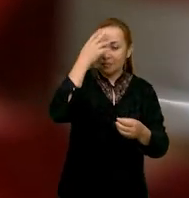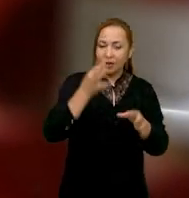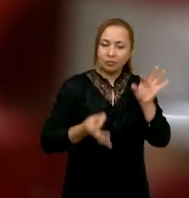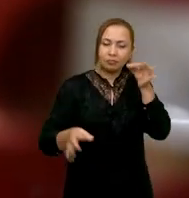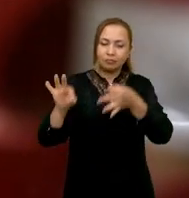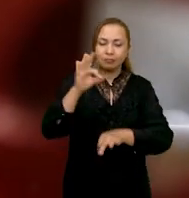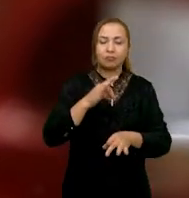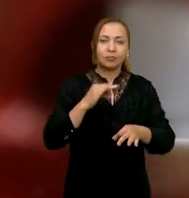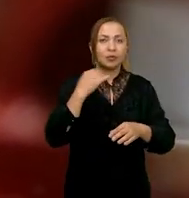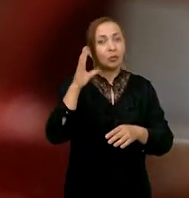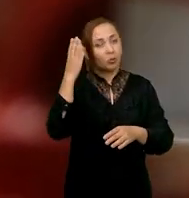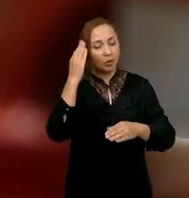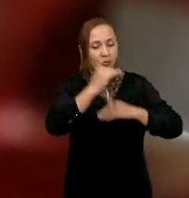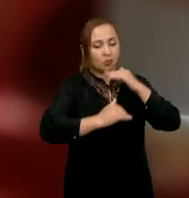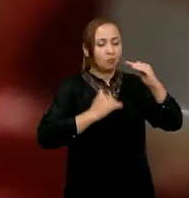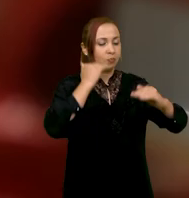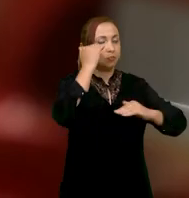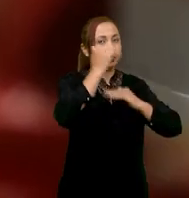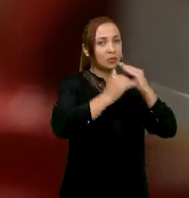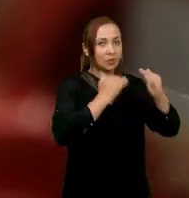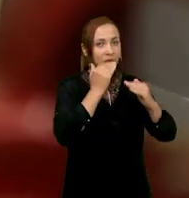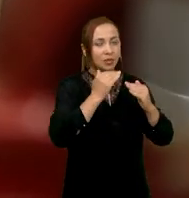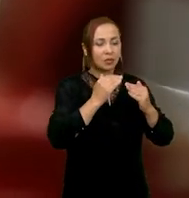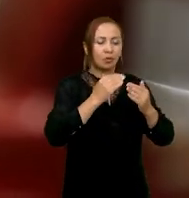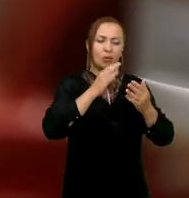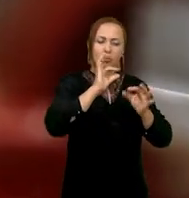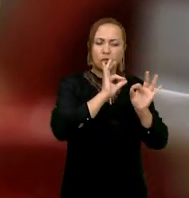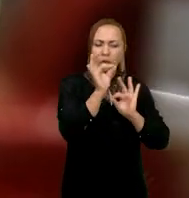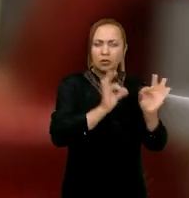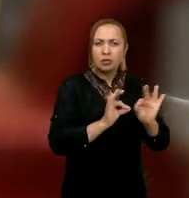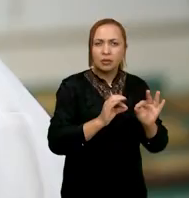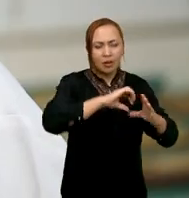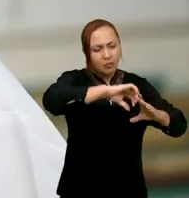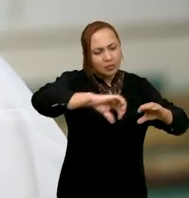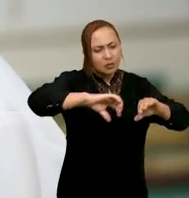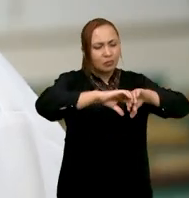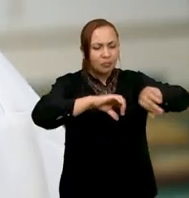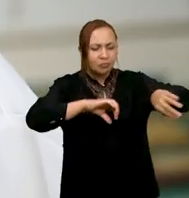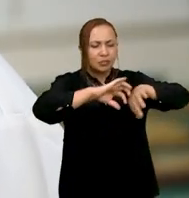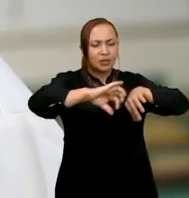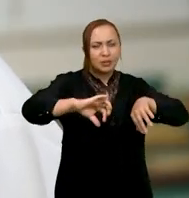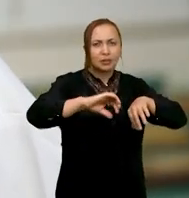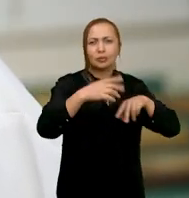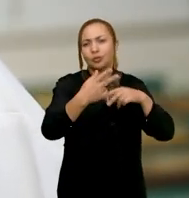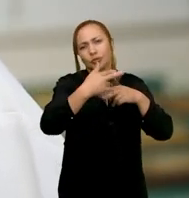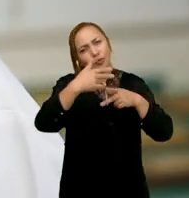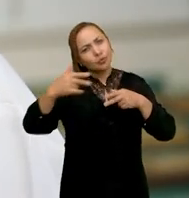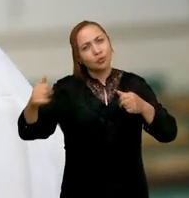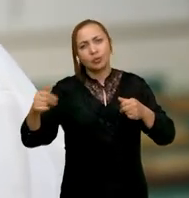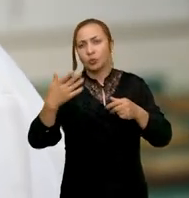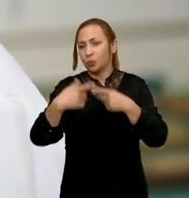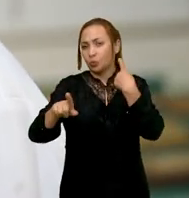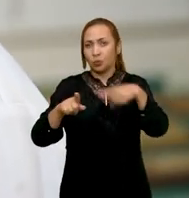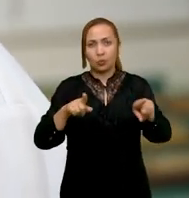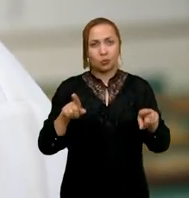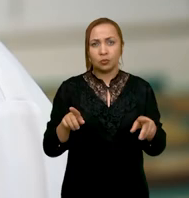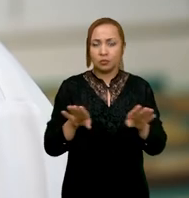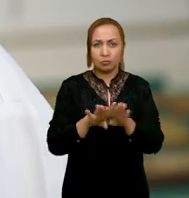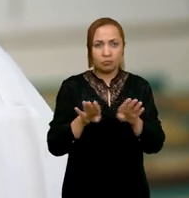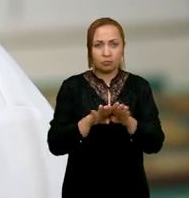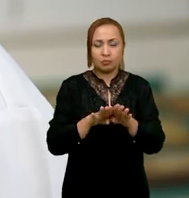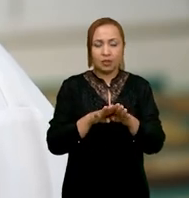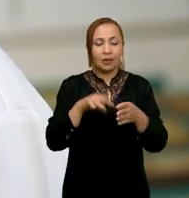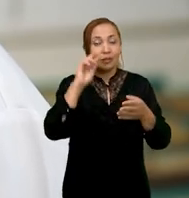laboratório, passa por um processo de polimento e demais etapas, e após as análises, essas